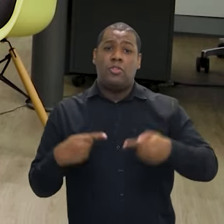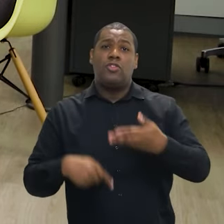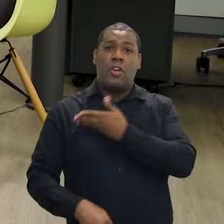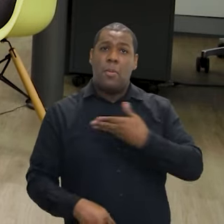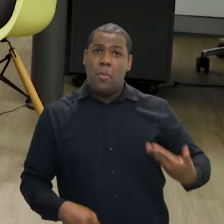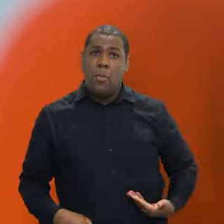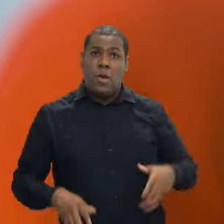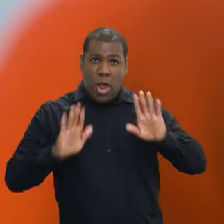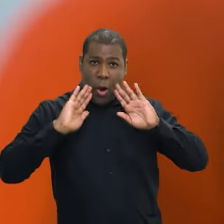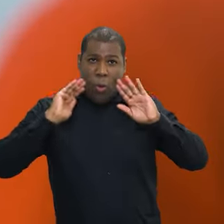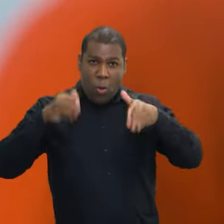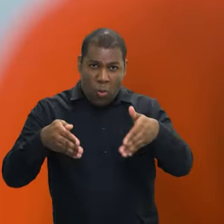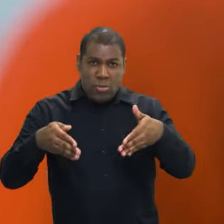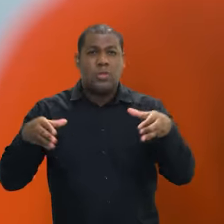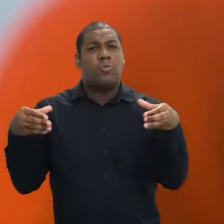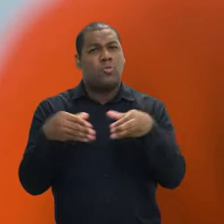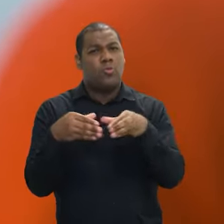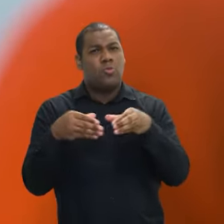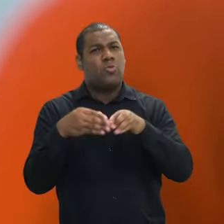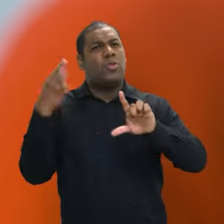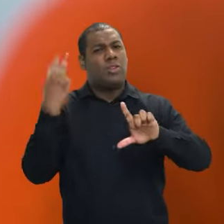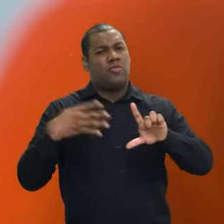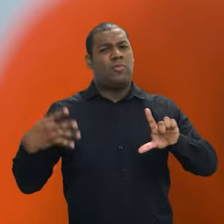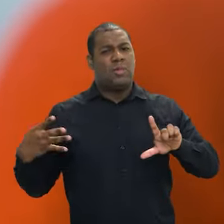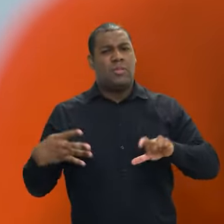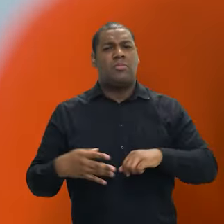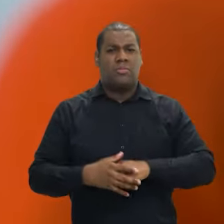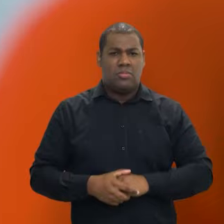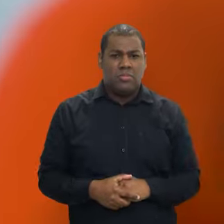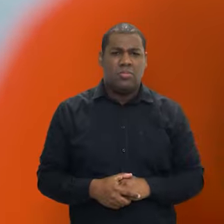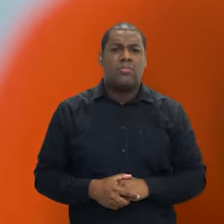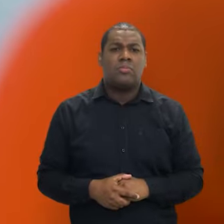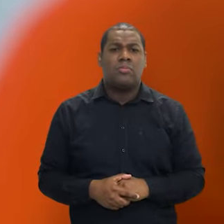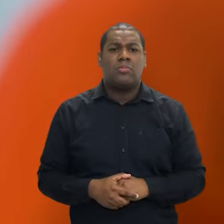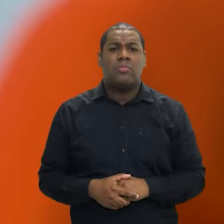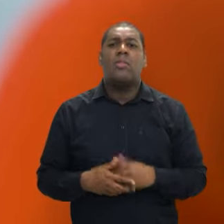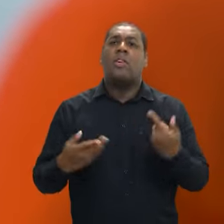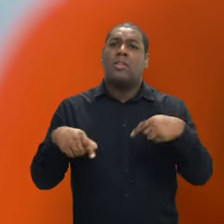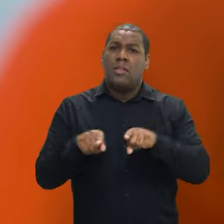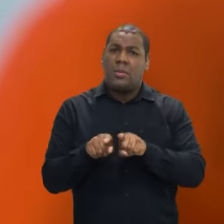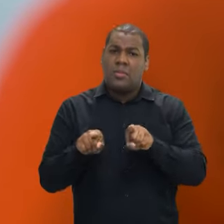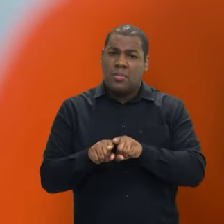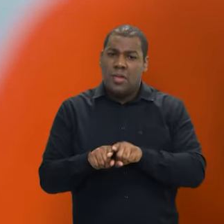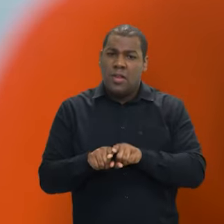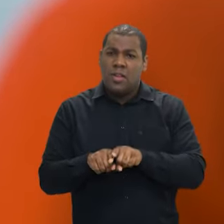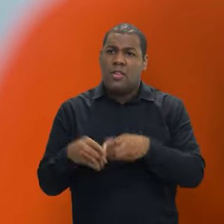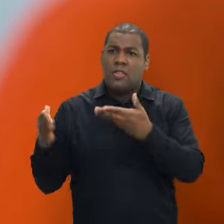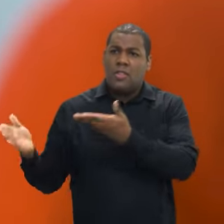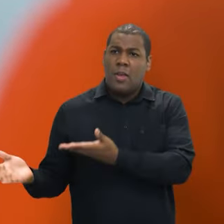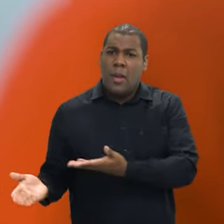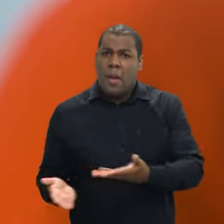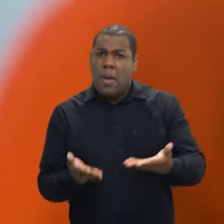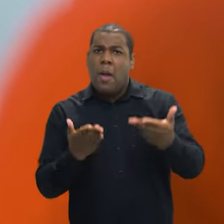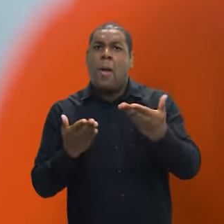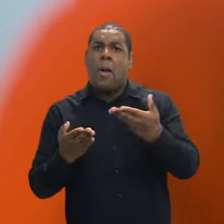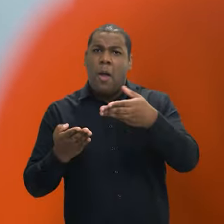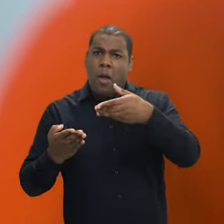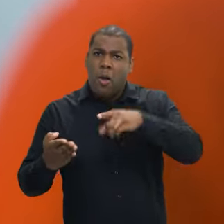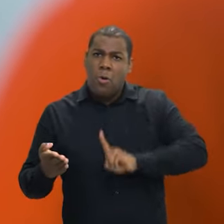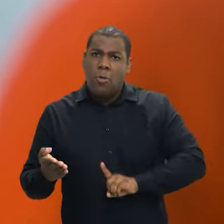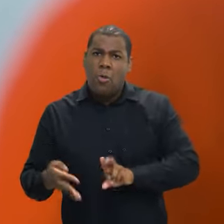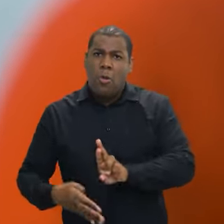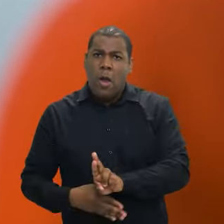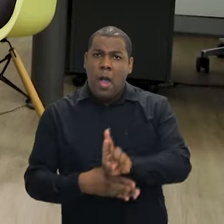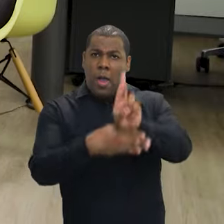de política pública para ele, para esse grupo e também é um lugar que dá voz a esse grupo para